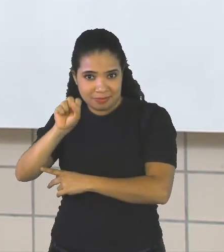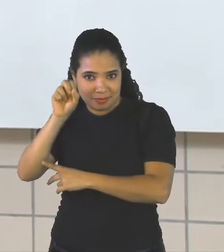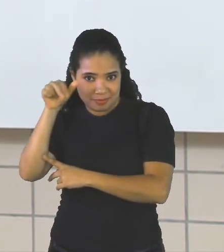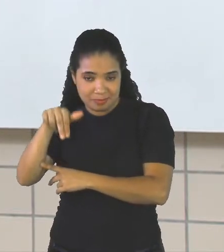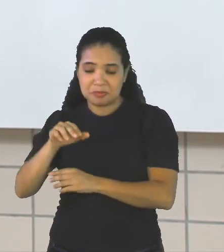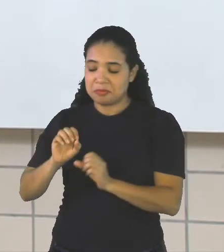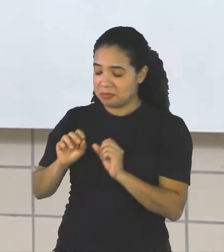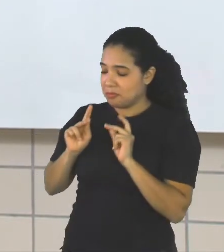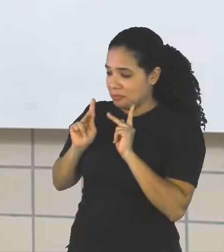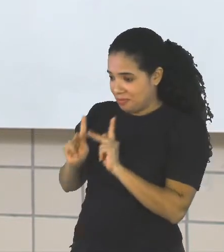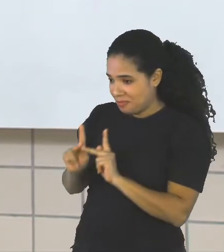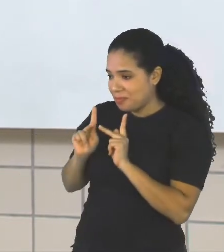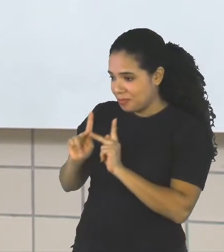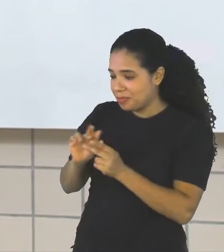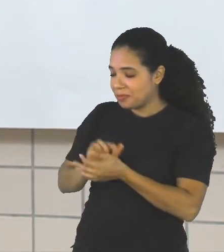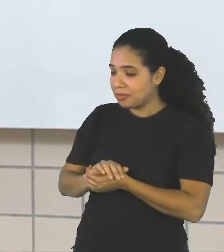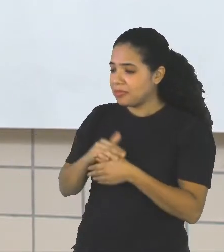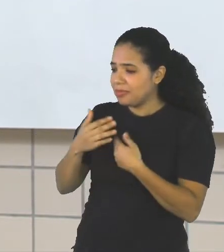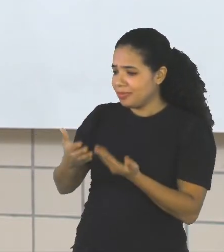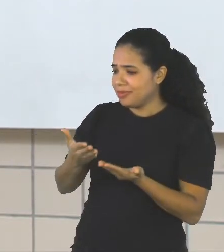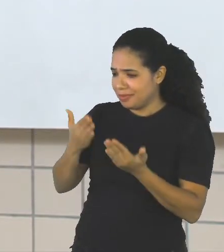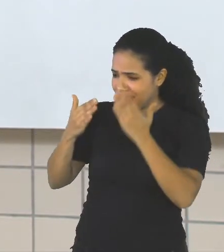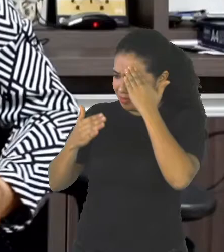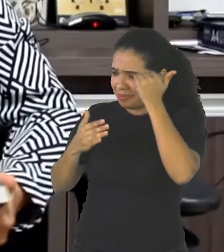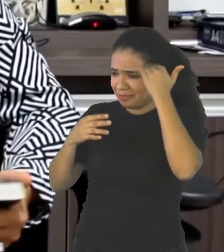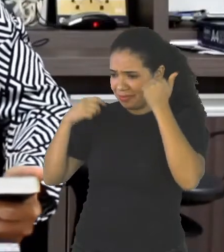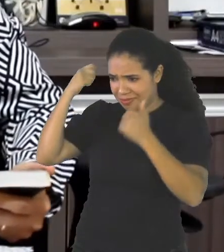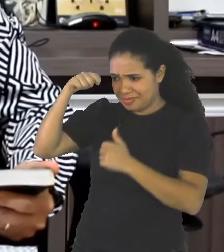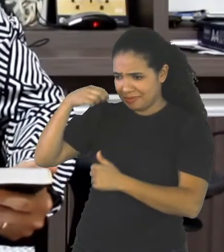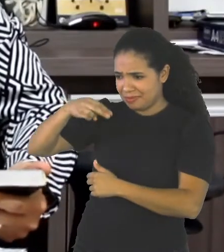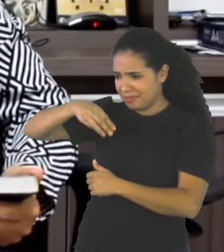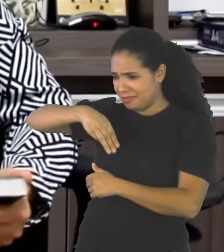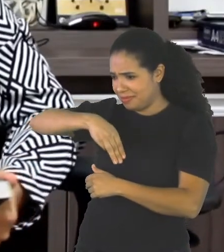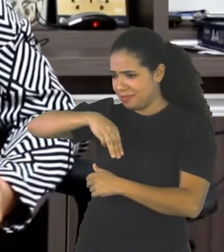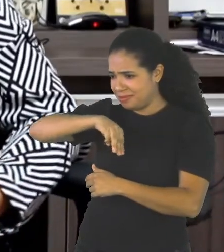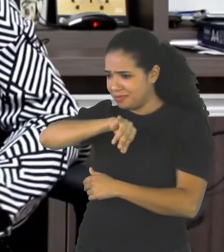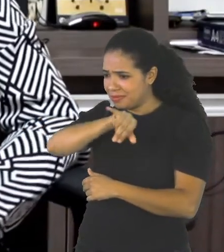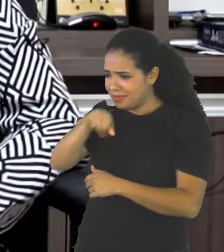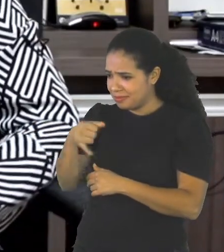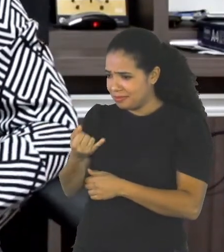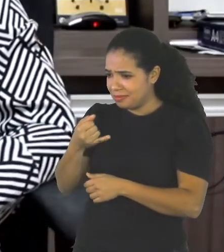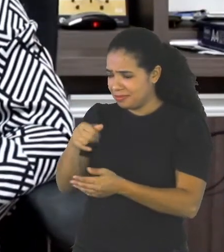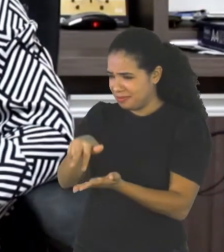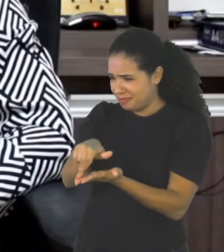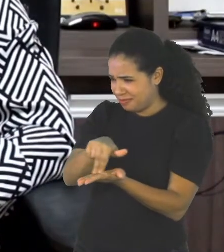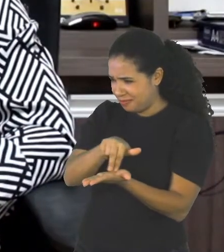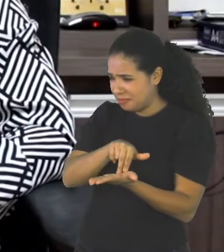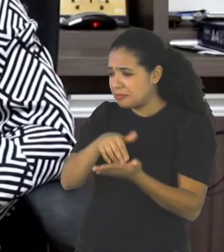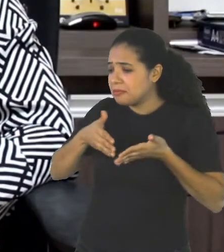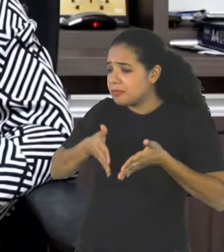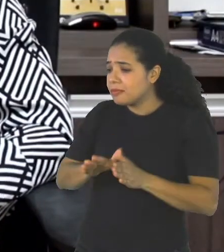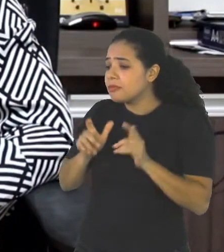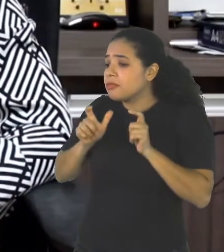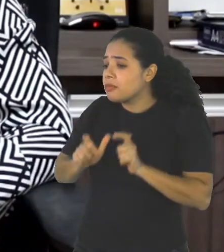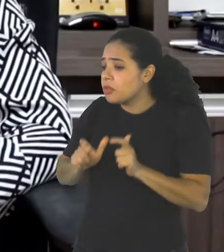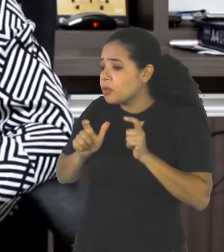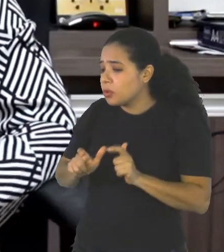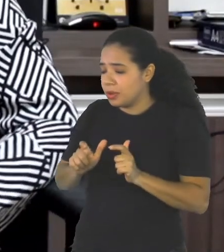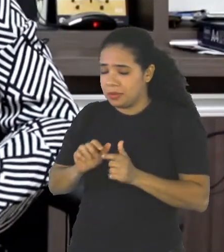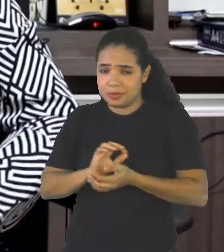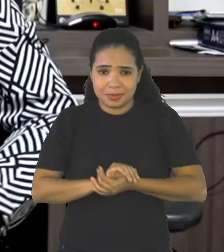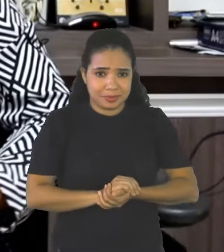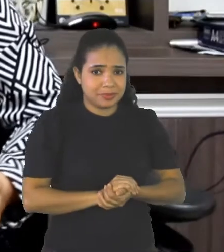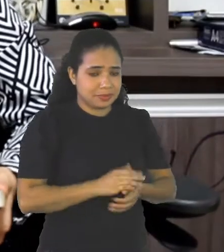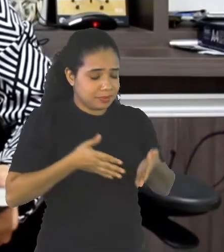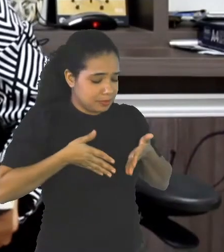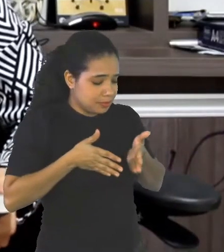Michael Jackson Born Michael Jackson Was born In 29 Of August In